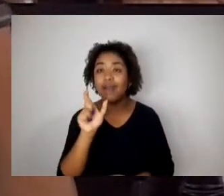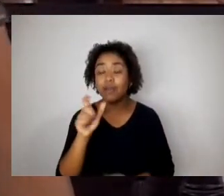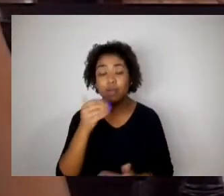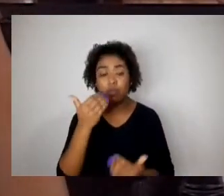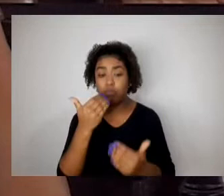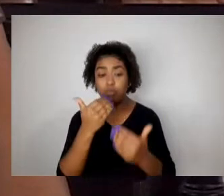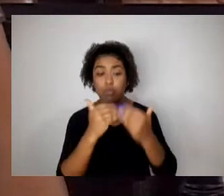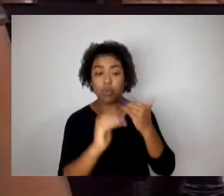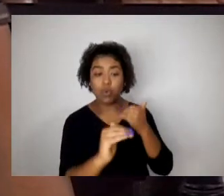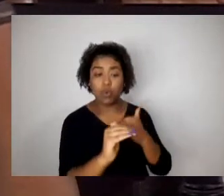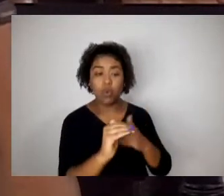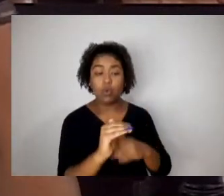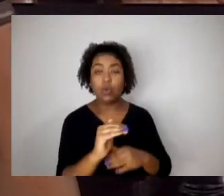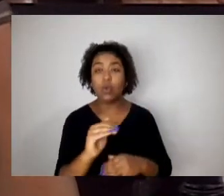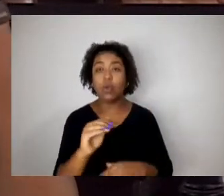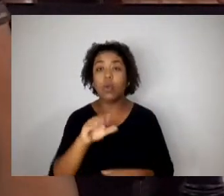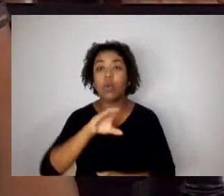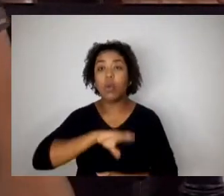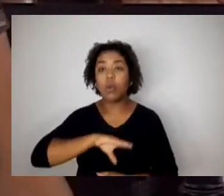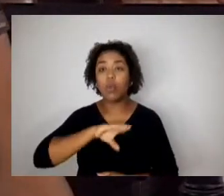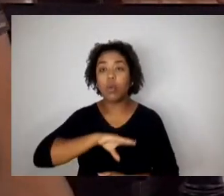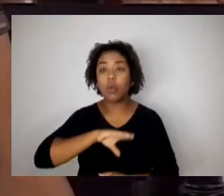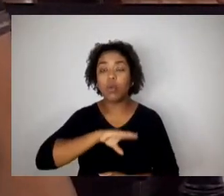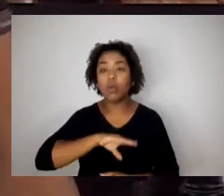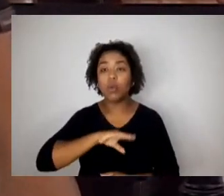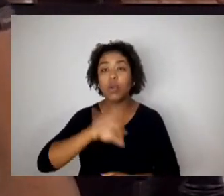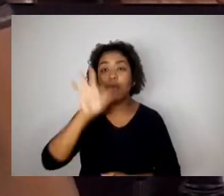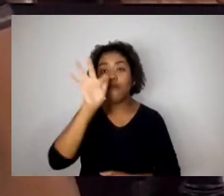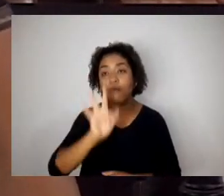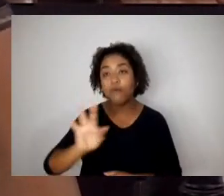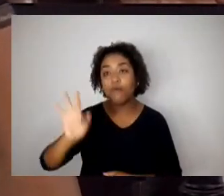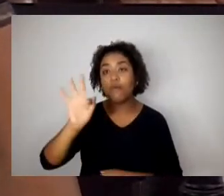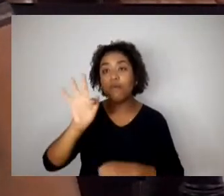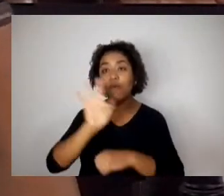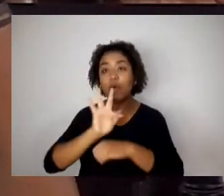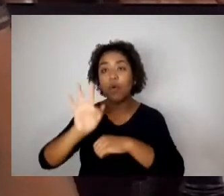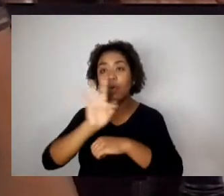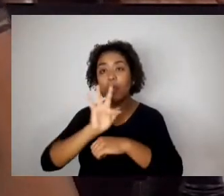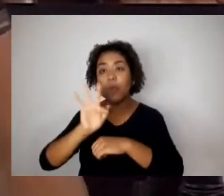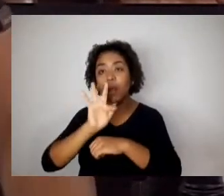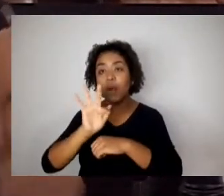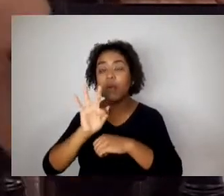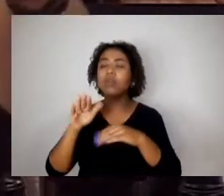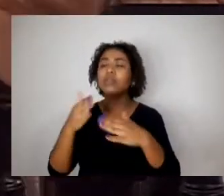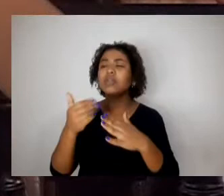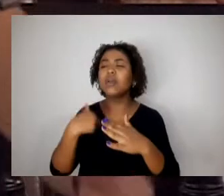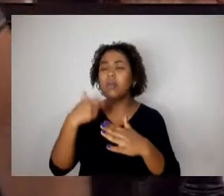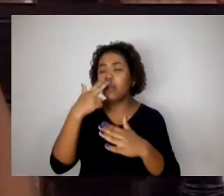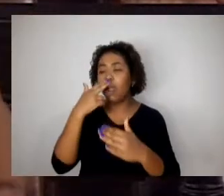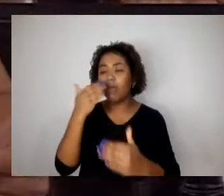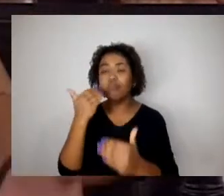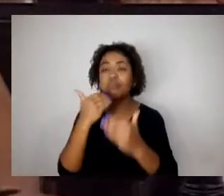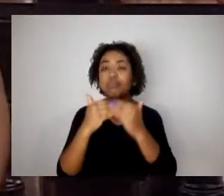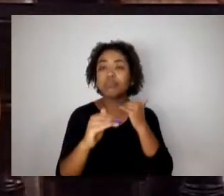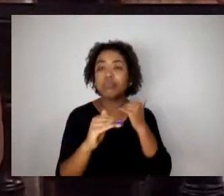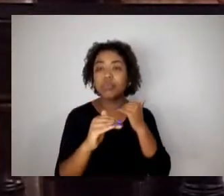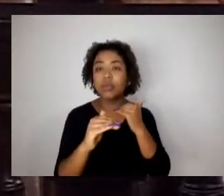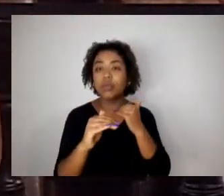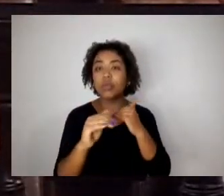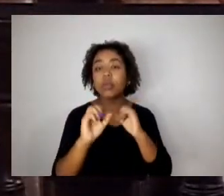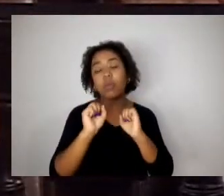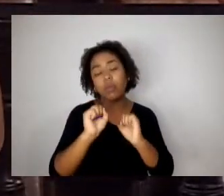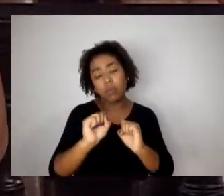estudante, e uma violação ao direito do estudante, ela é cabível à penalização, assim como